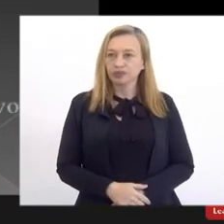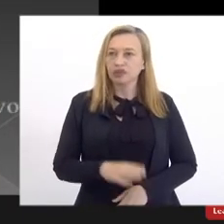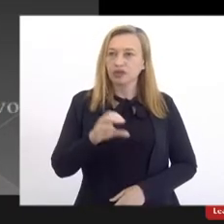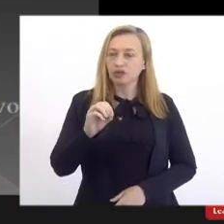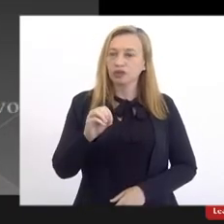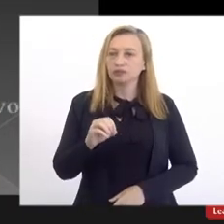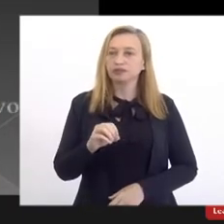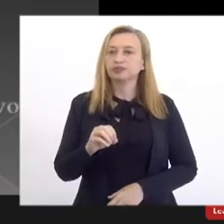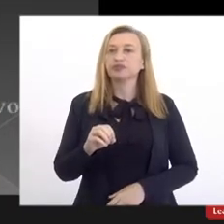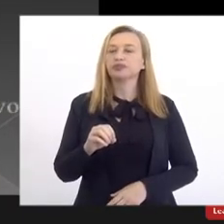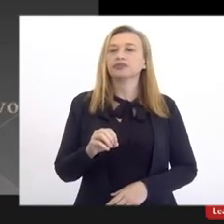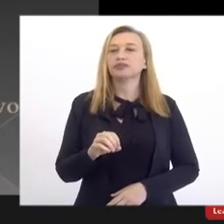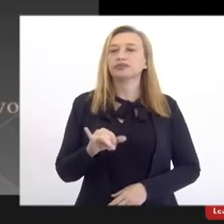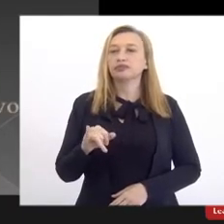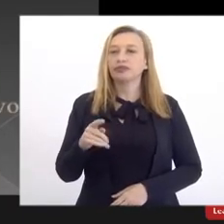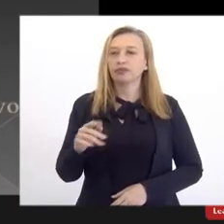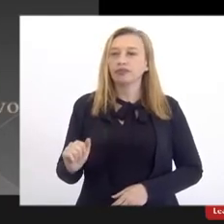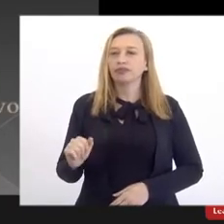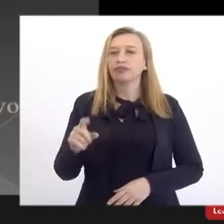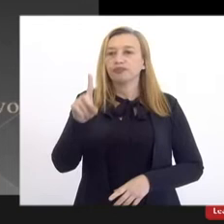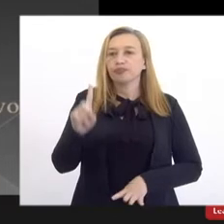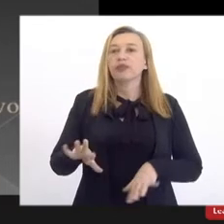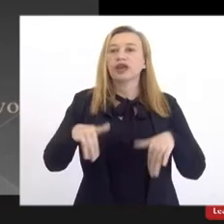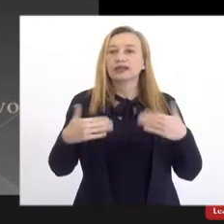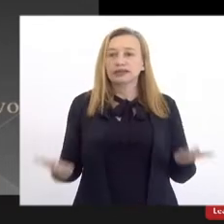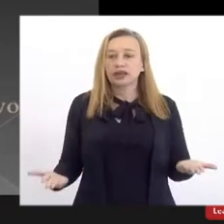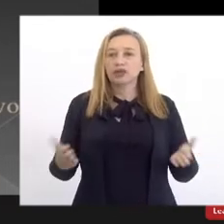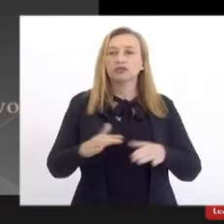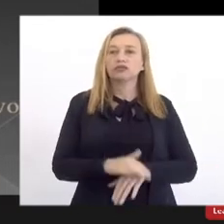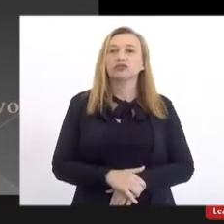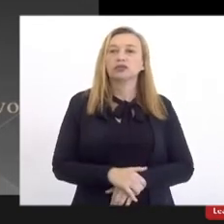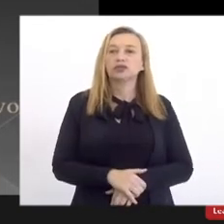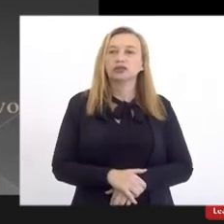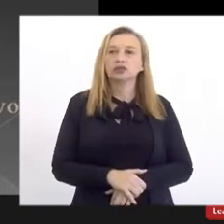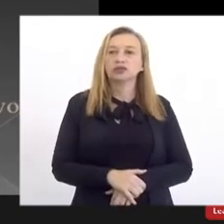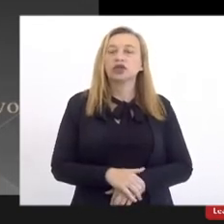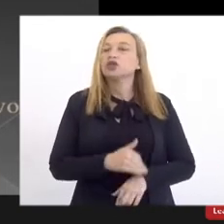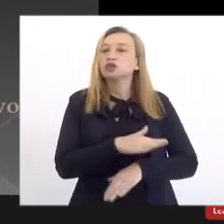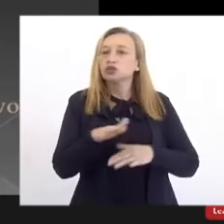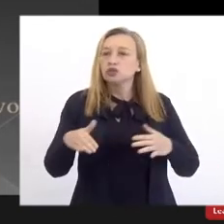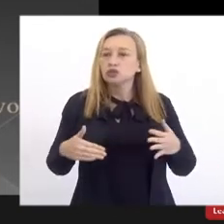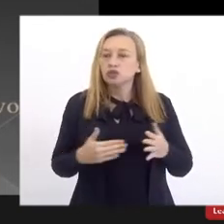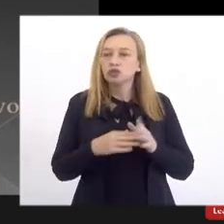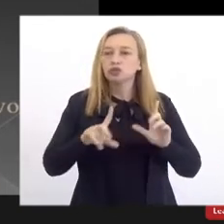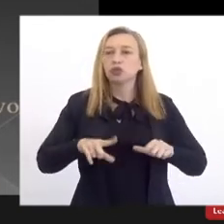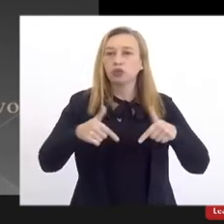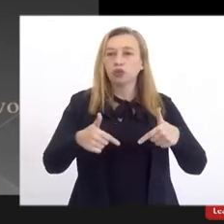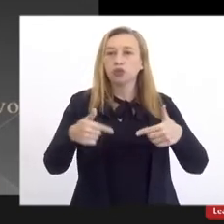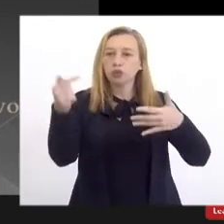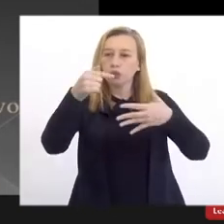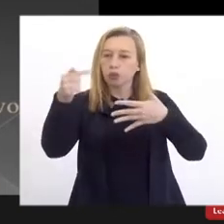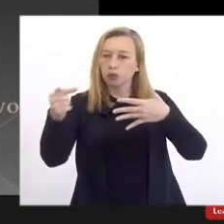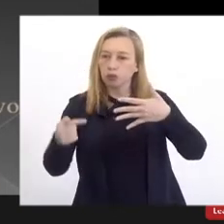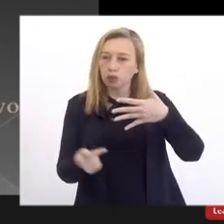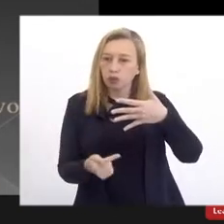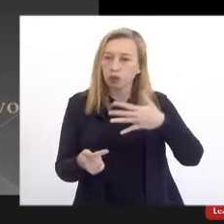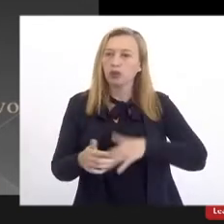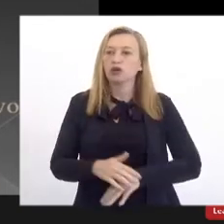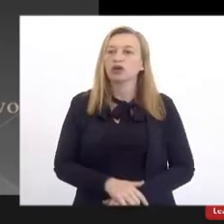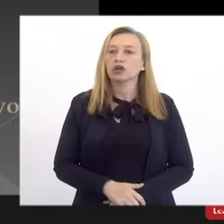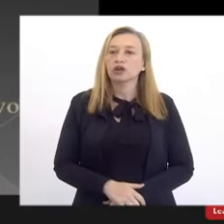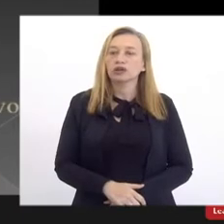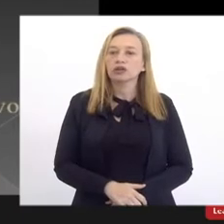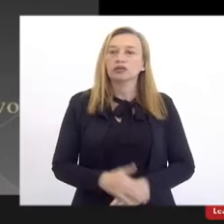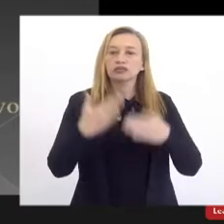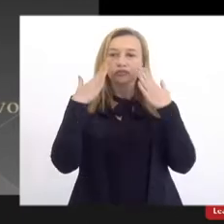isonomia de direitos. Então, considerando todas essas ações, né, e aqui a gente